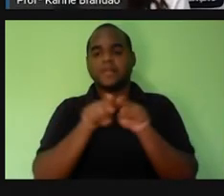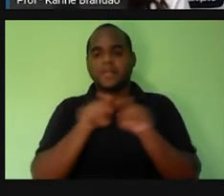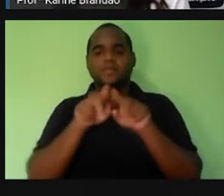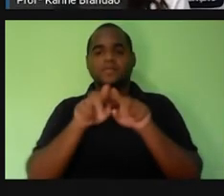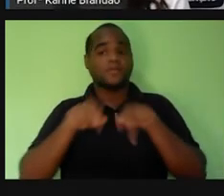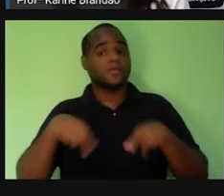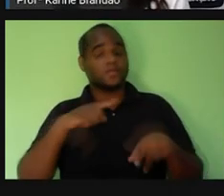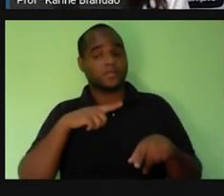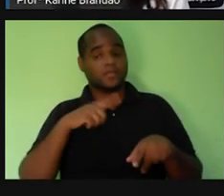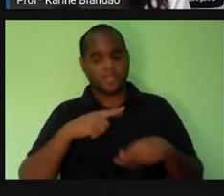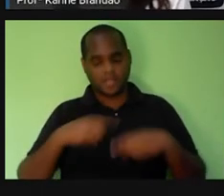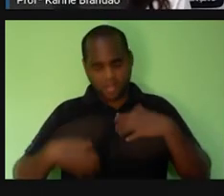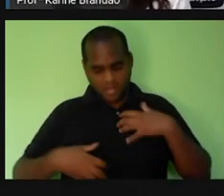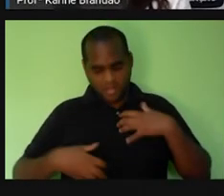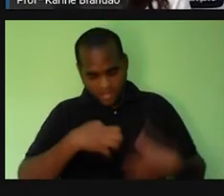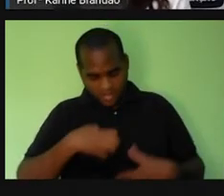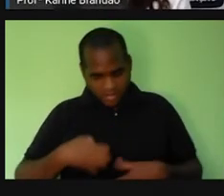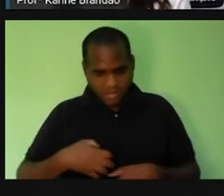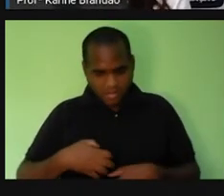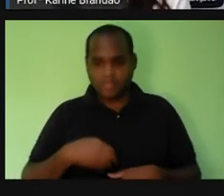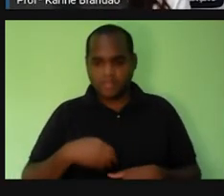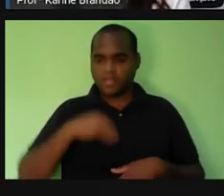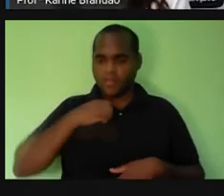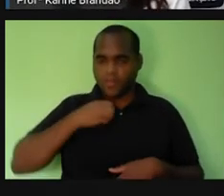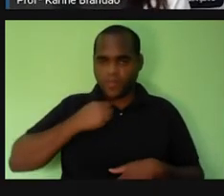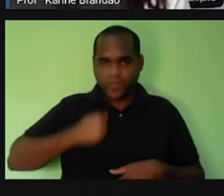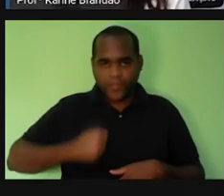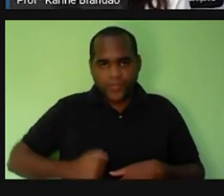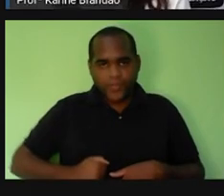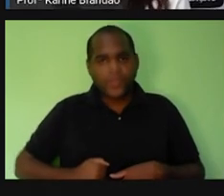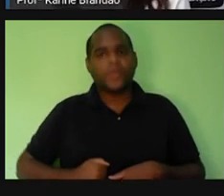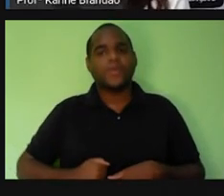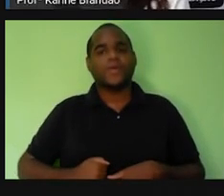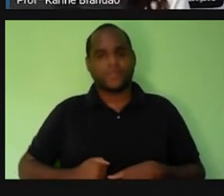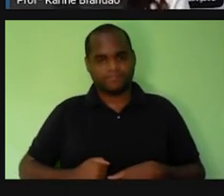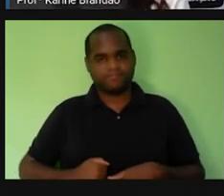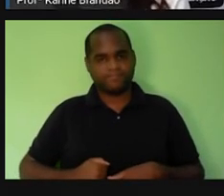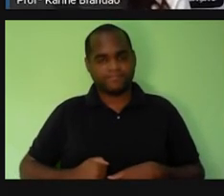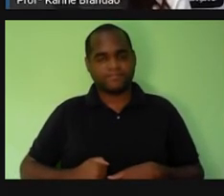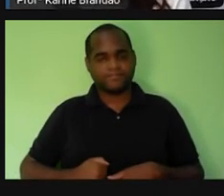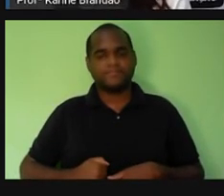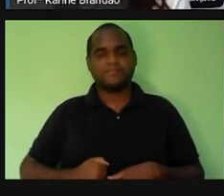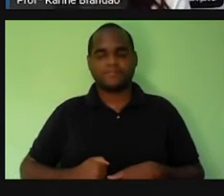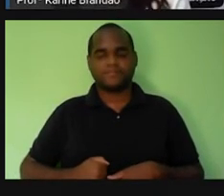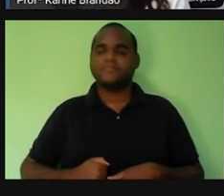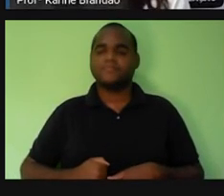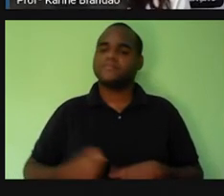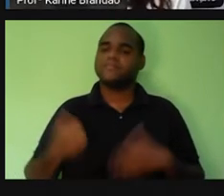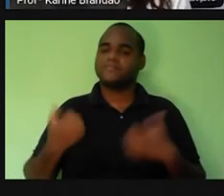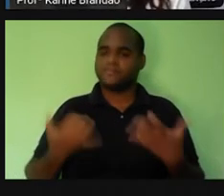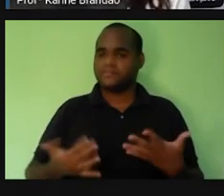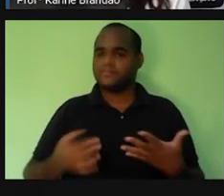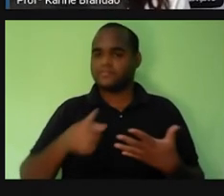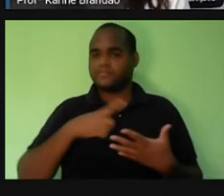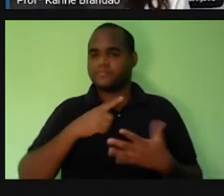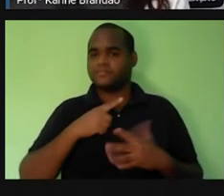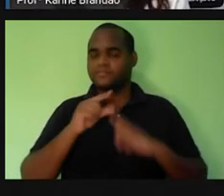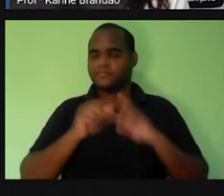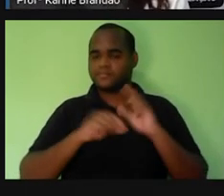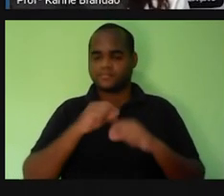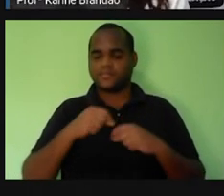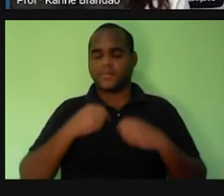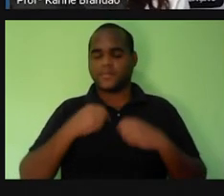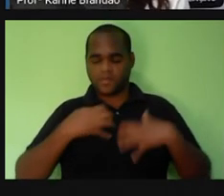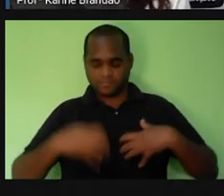fecal, para depois ser evacuado, né? Liberado as nossas pés. Então, esses órgãos, eles vão ter funções